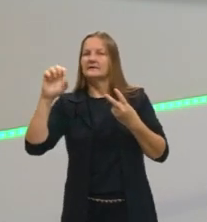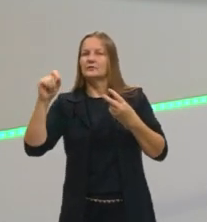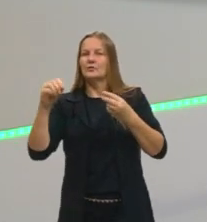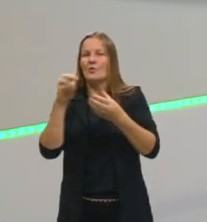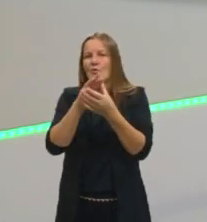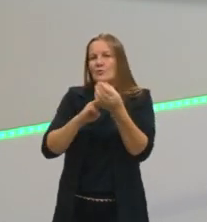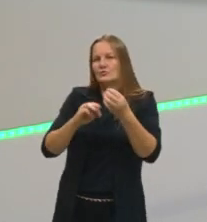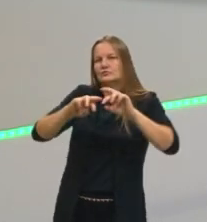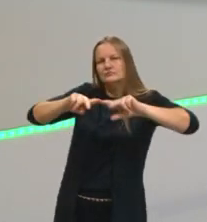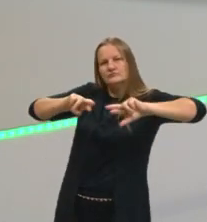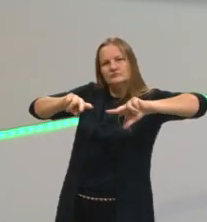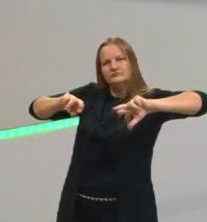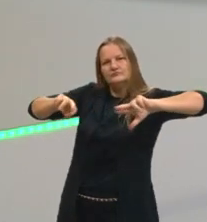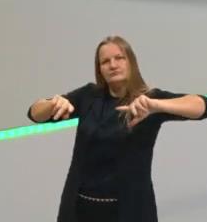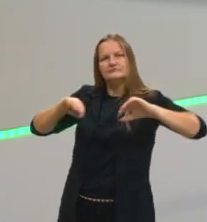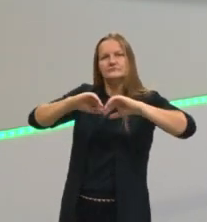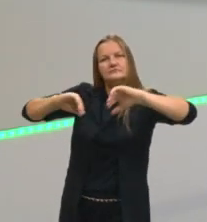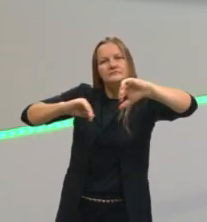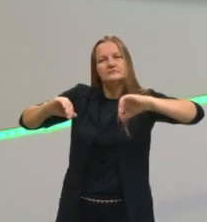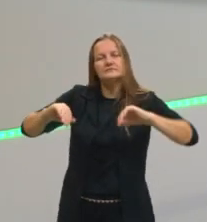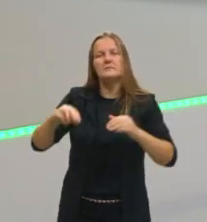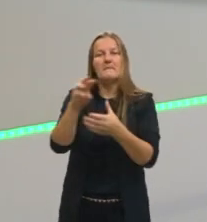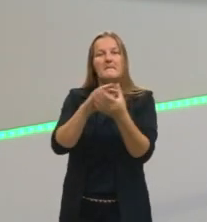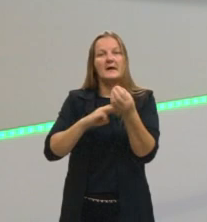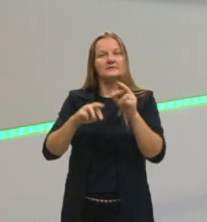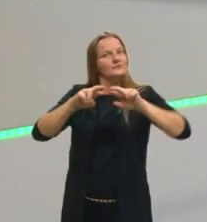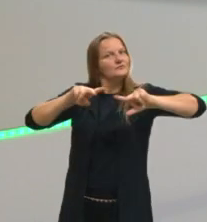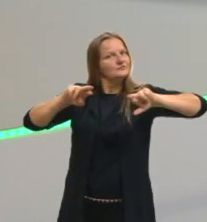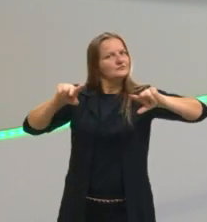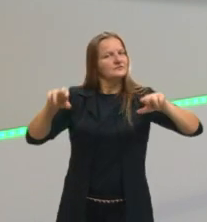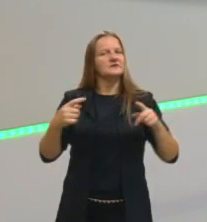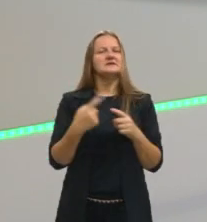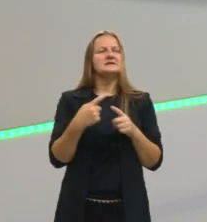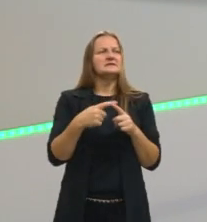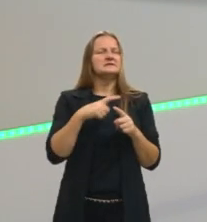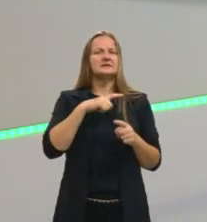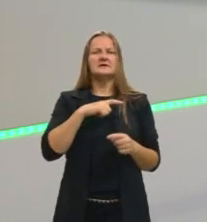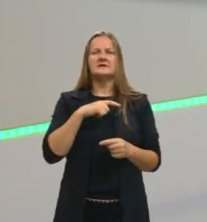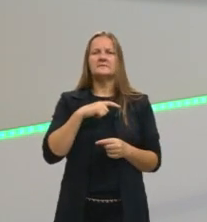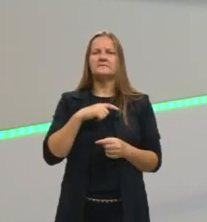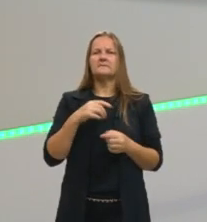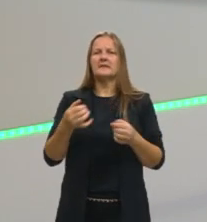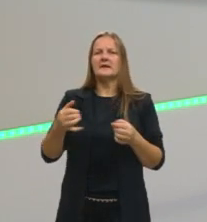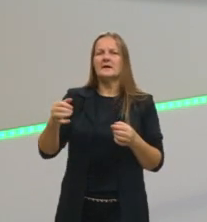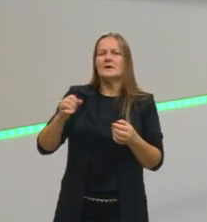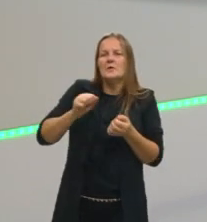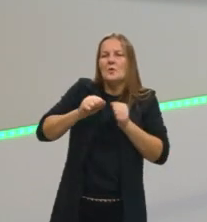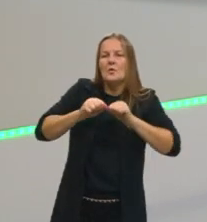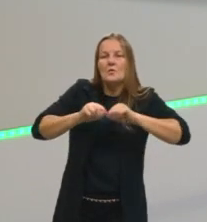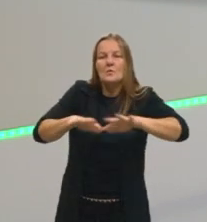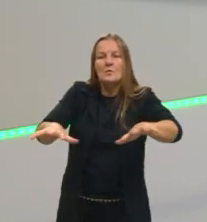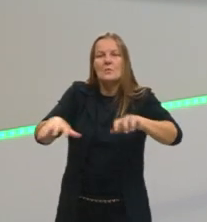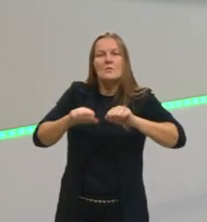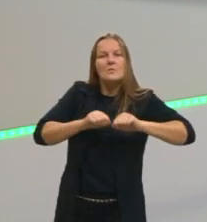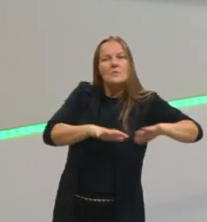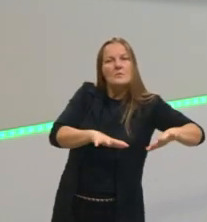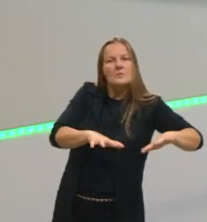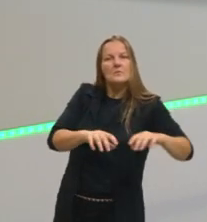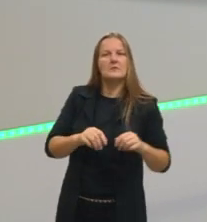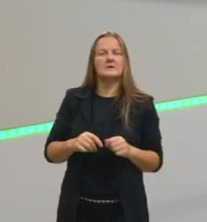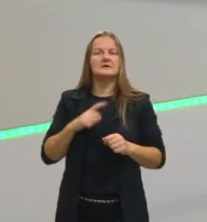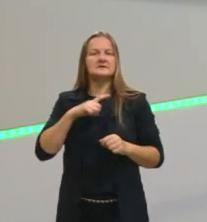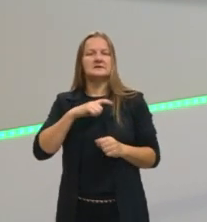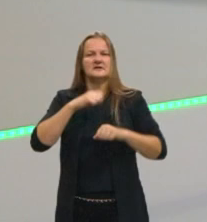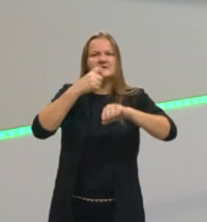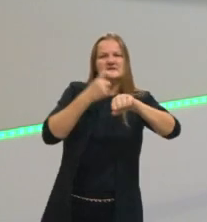ela é heterogênea, será outro método de separação. Se eu tenho uma mistura líquido-líquido, eu tenho que utilizar determinado método. Se eu tenho uma